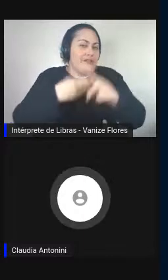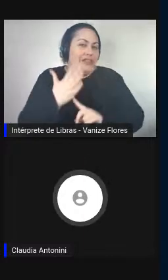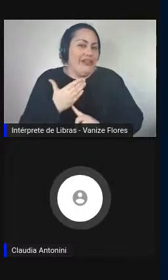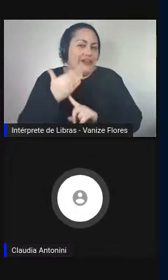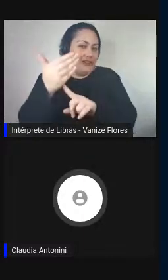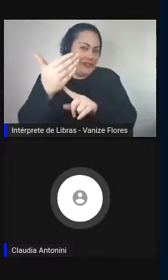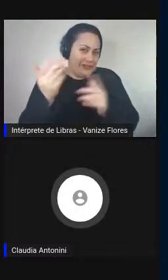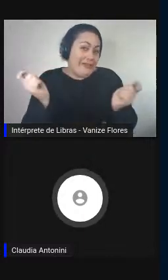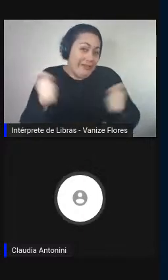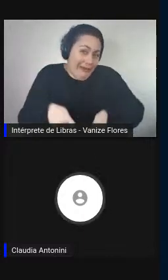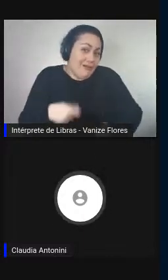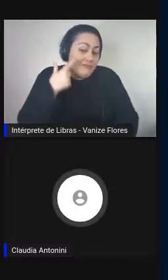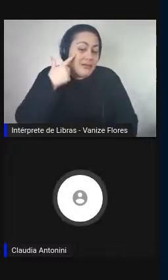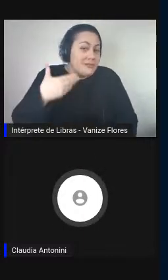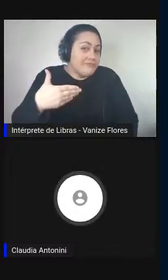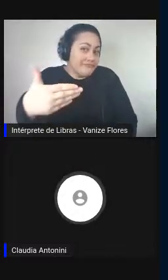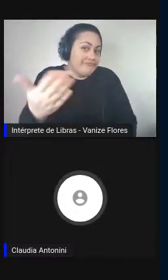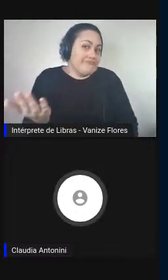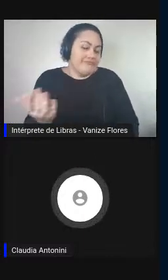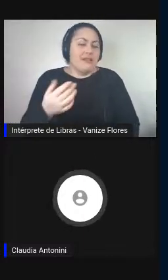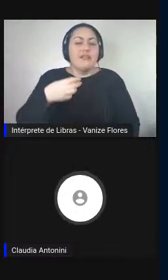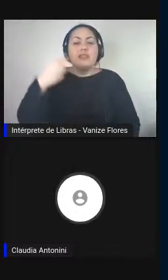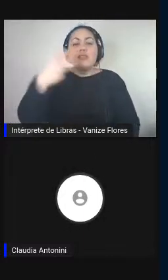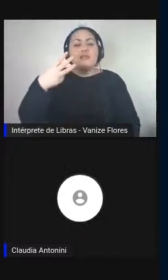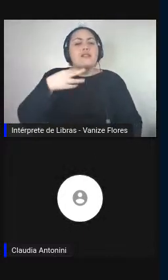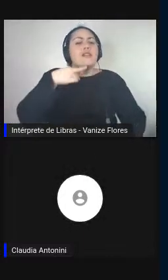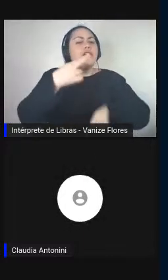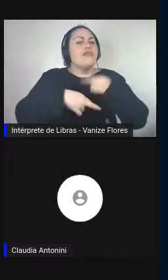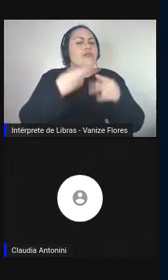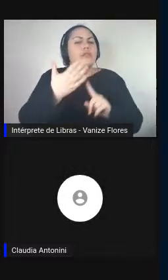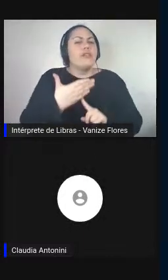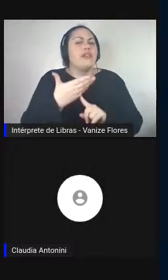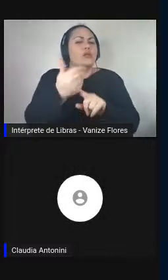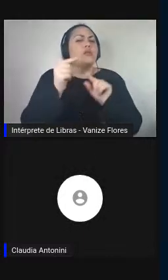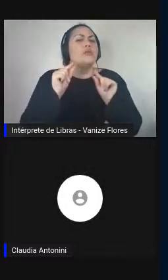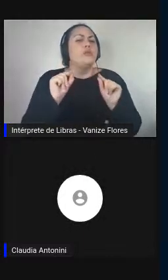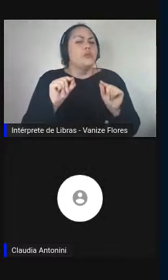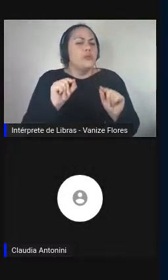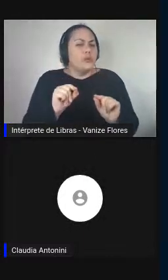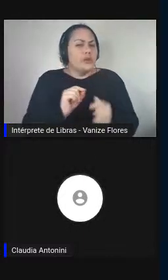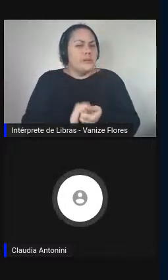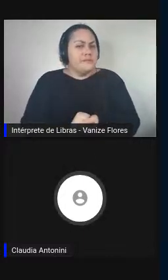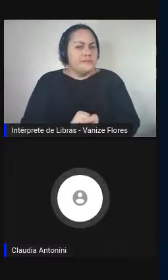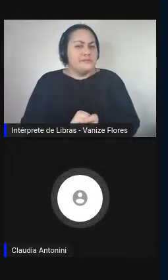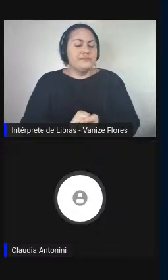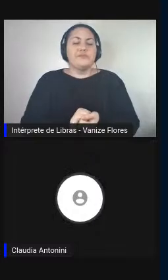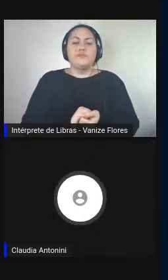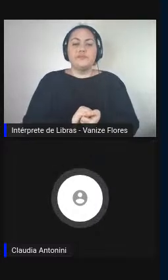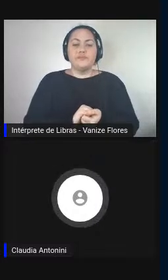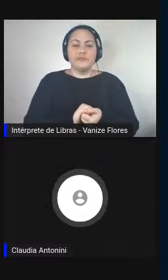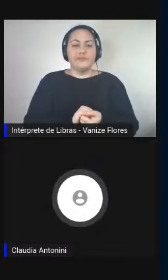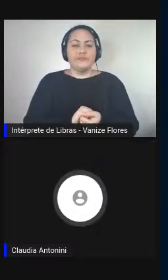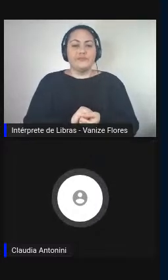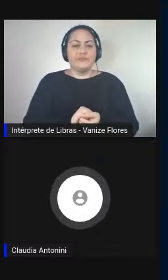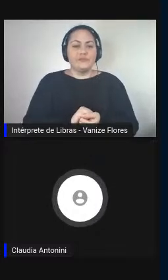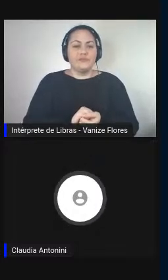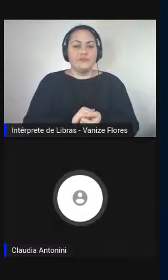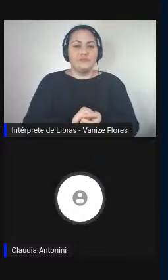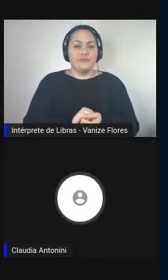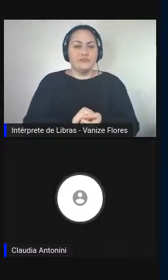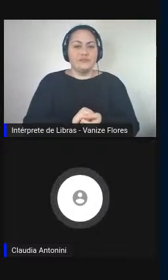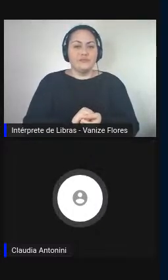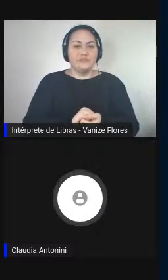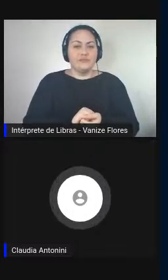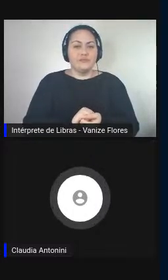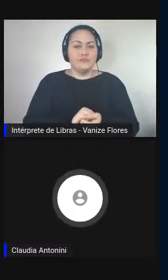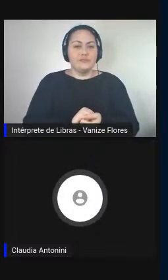e a terceira revolução tecnológica trata fundamentalmente